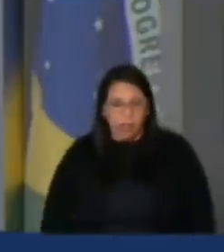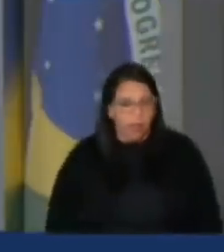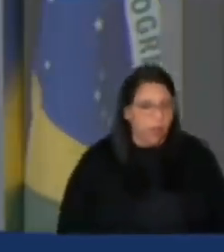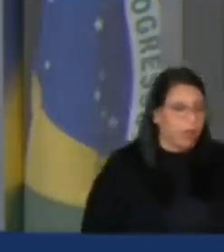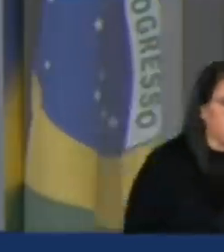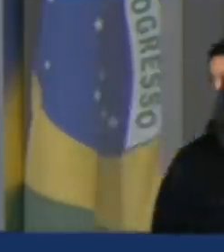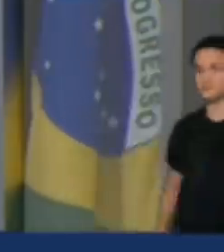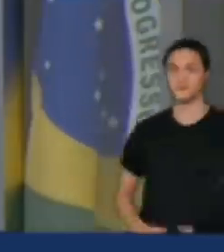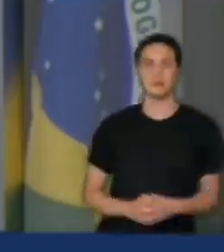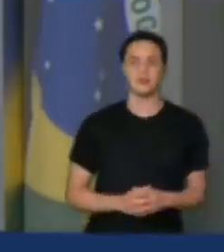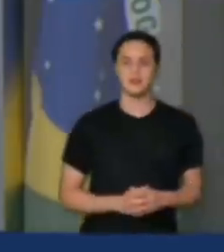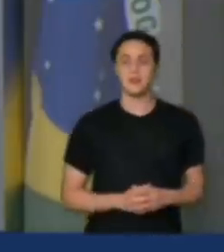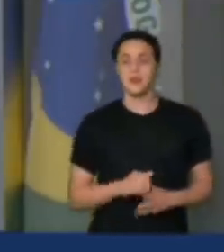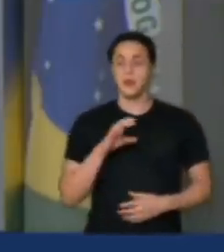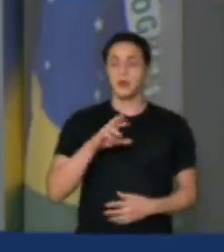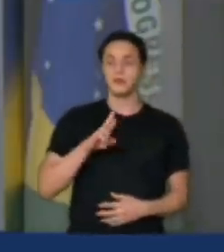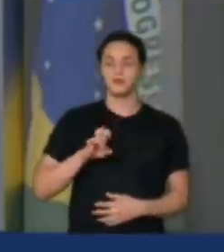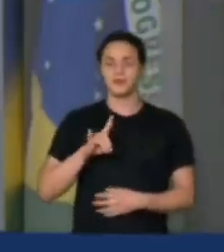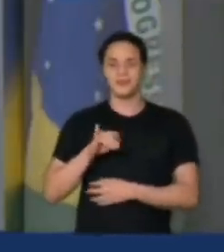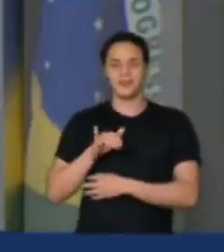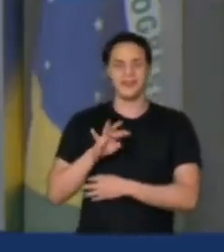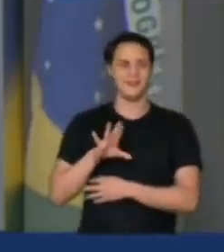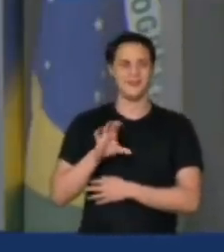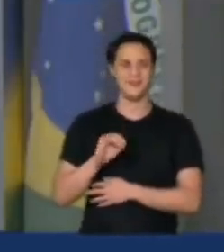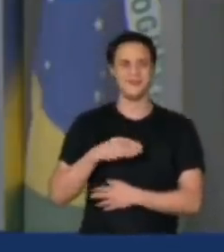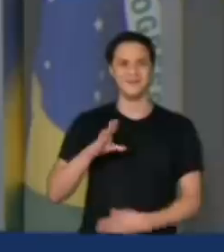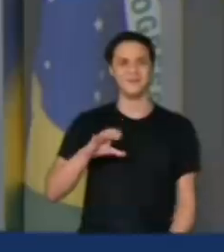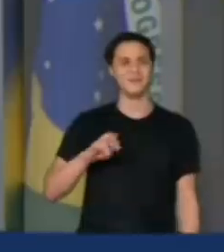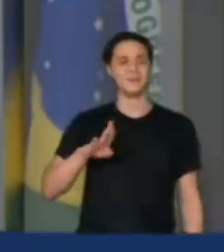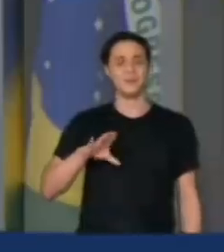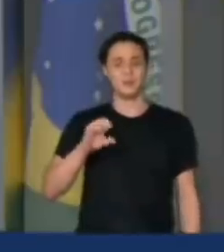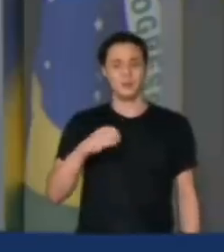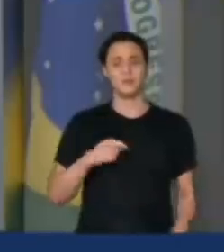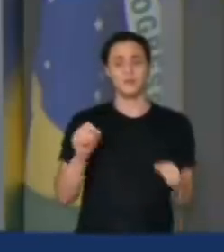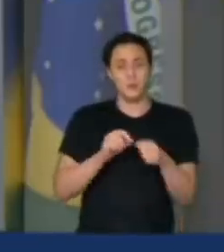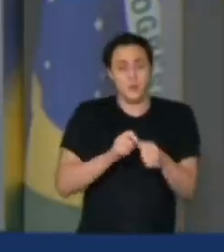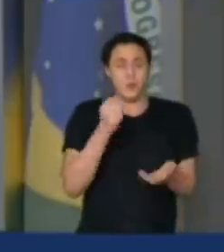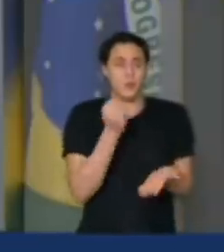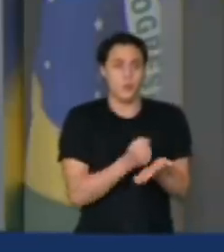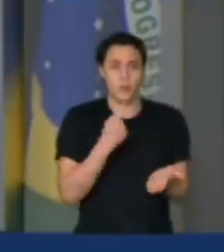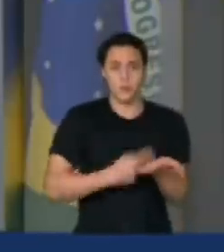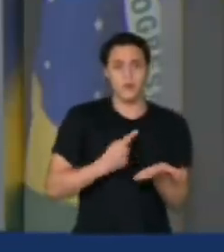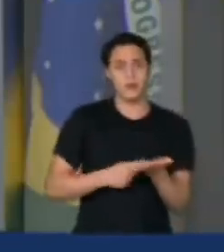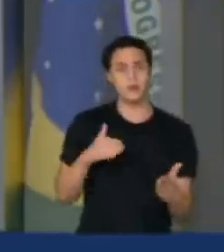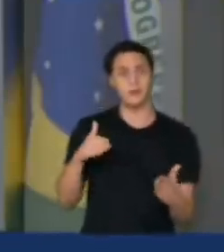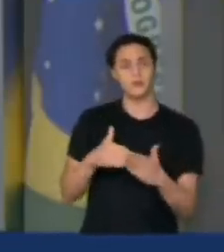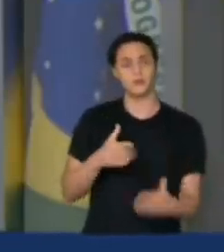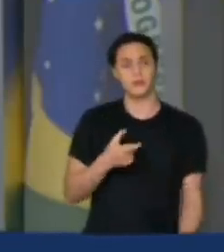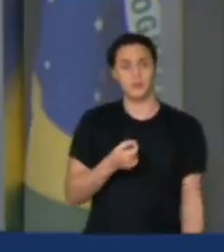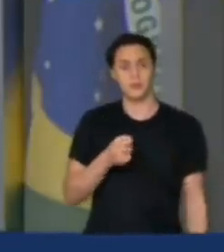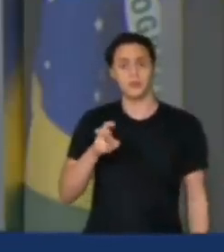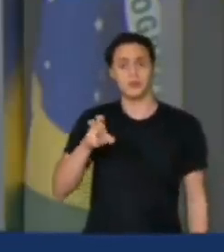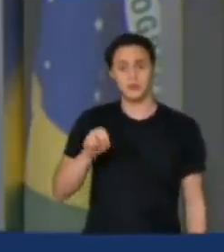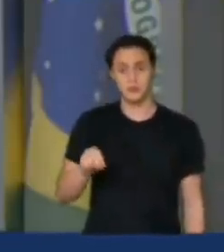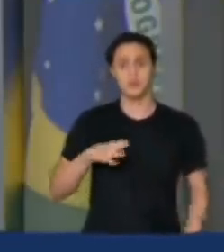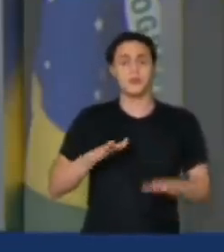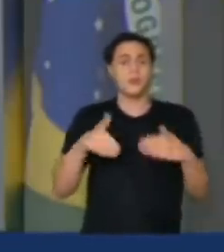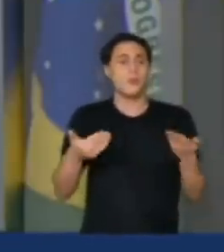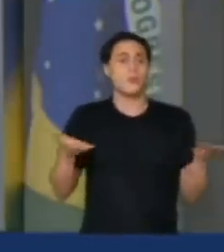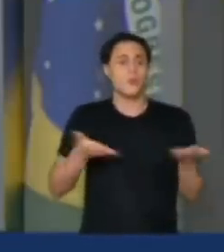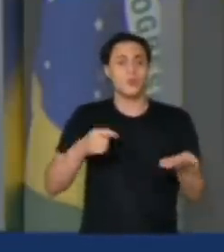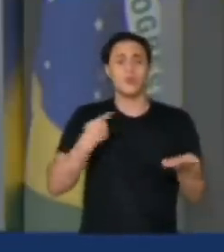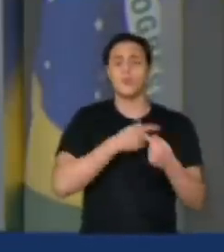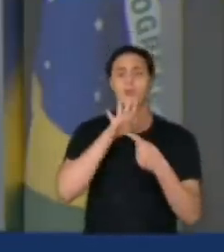eles têm que aderir a um compromisso de neutralidade de carbono em 2050. Com isso, a gente mostra para o mundo